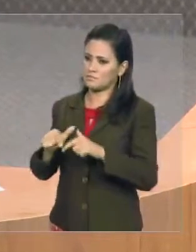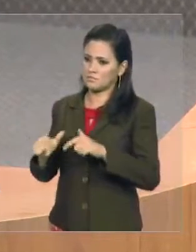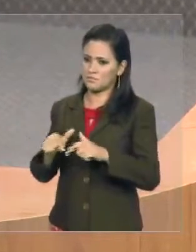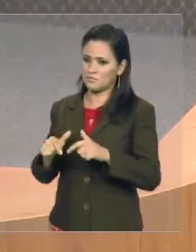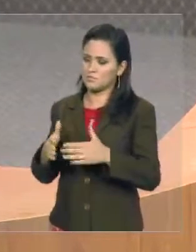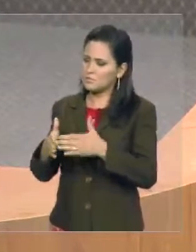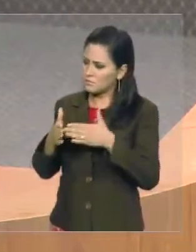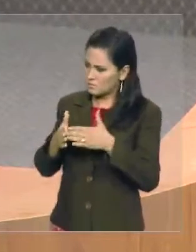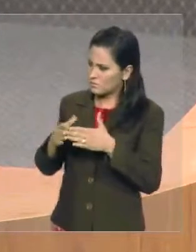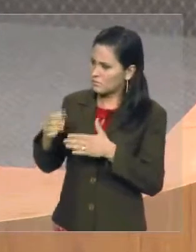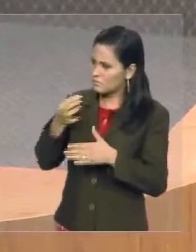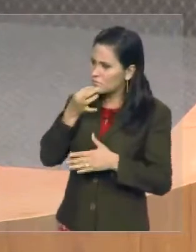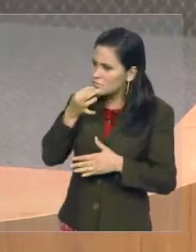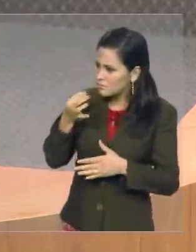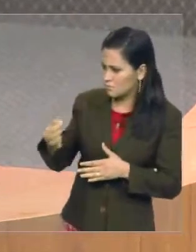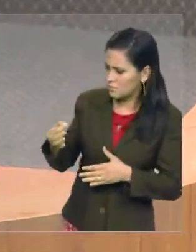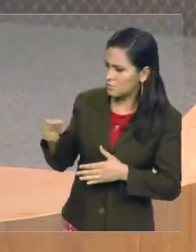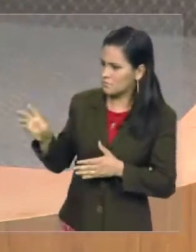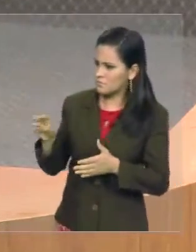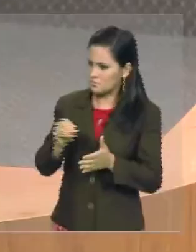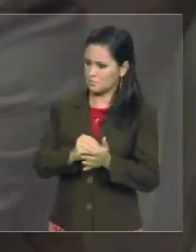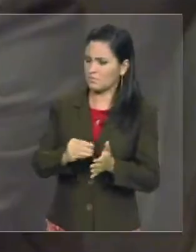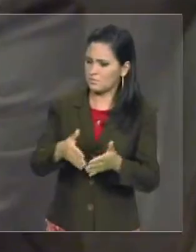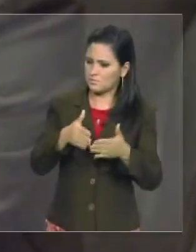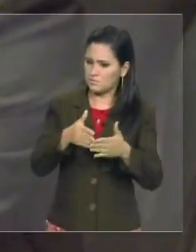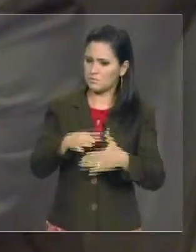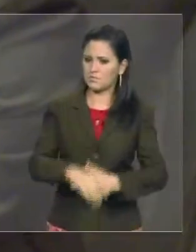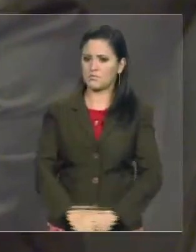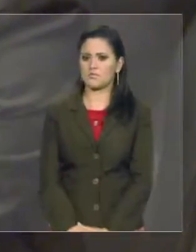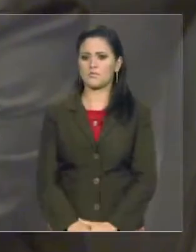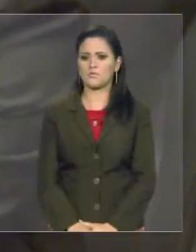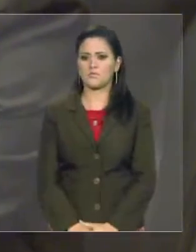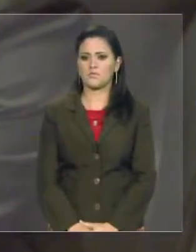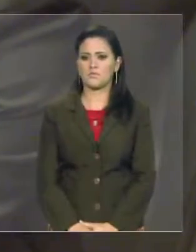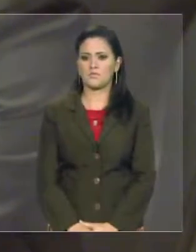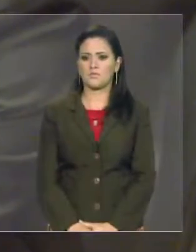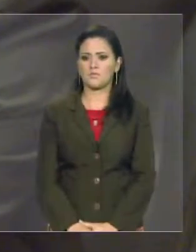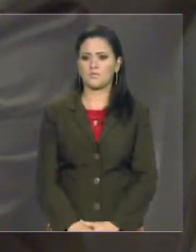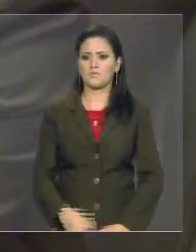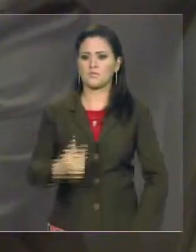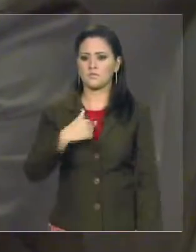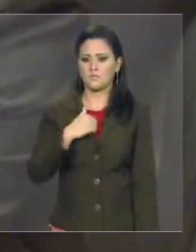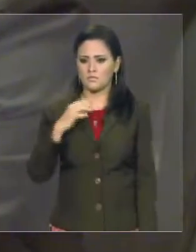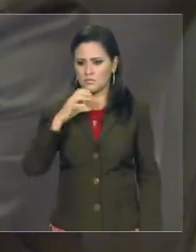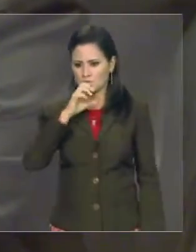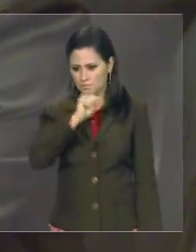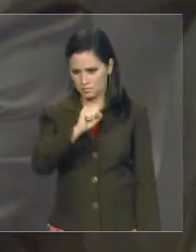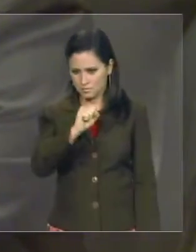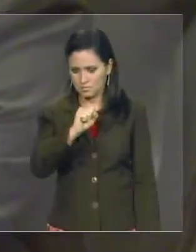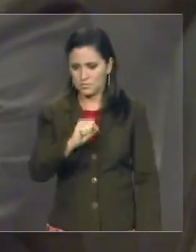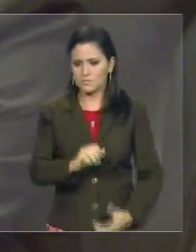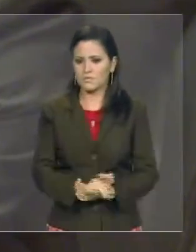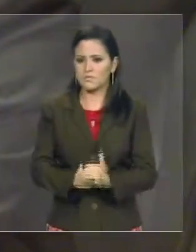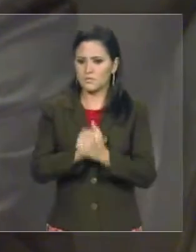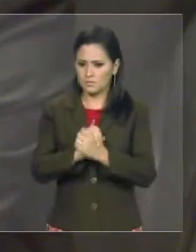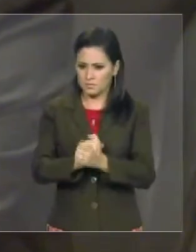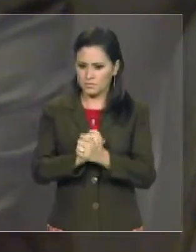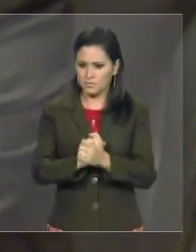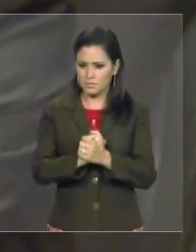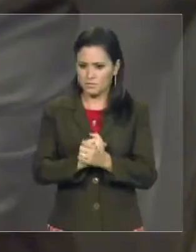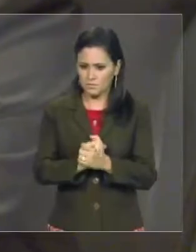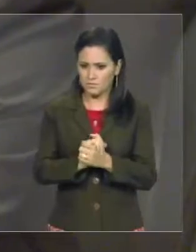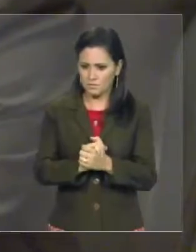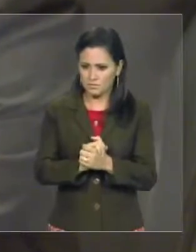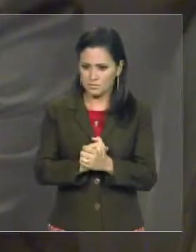para que Cabo Campos possa fazer, uma parte, gentileza. Deputado Ricardo Ruiz, eu serei muito breve, quero antes de mais nada, parabenizar por estar presidindo essa reunião,